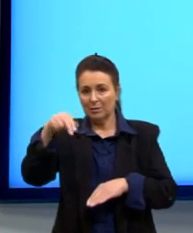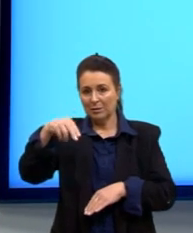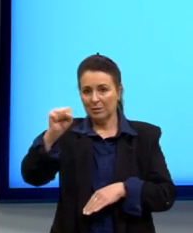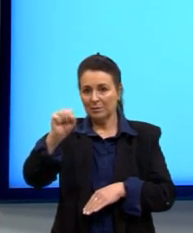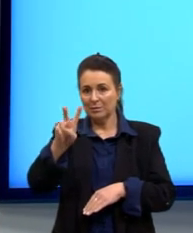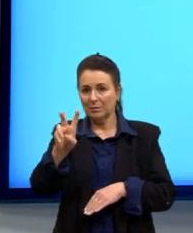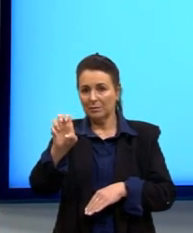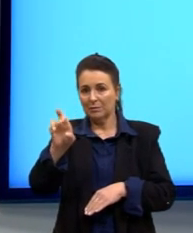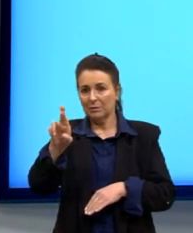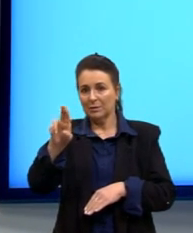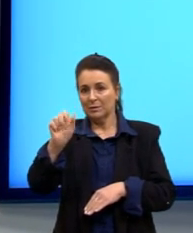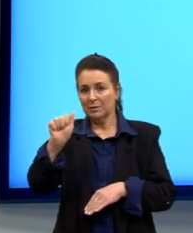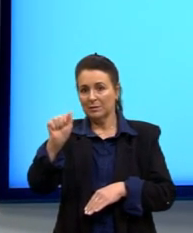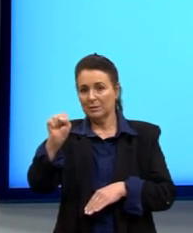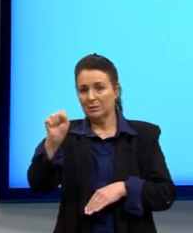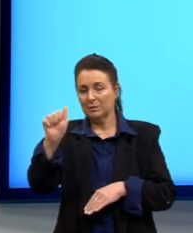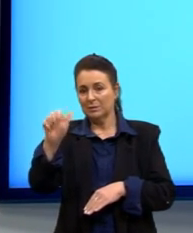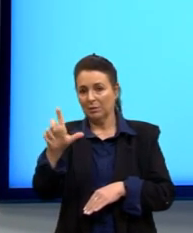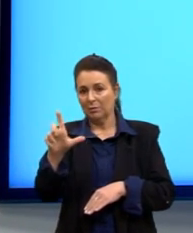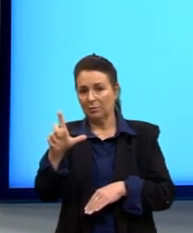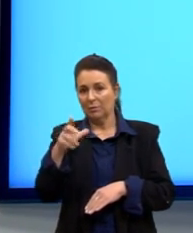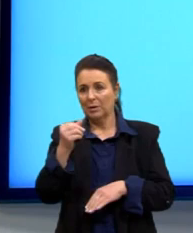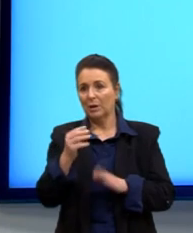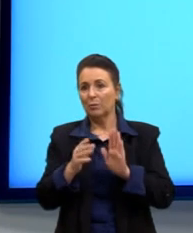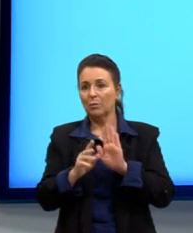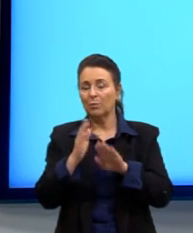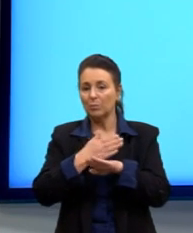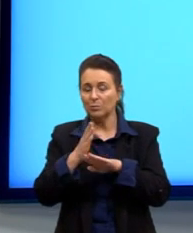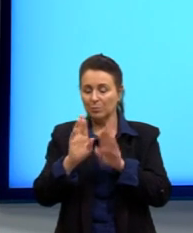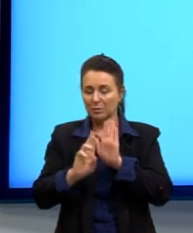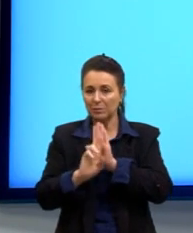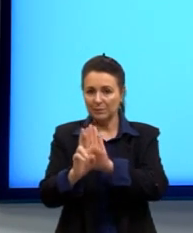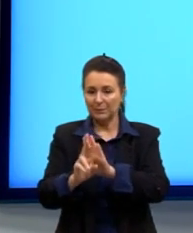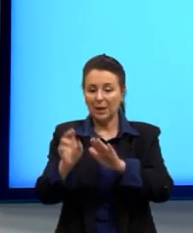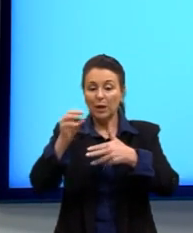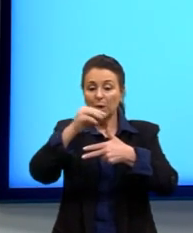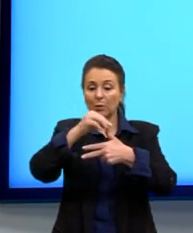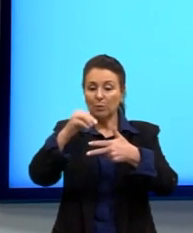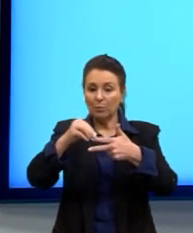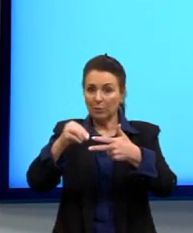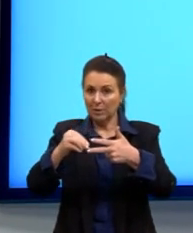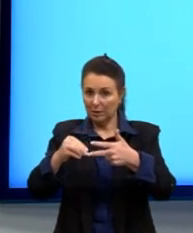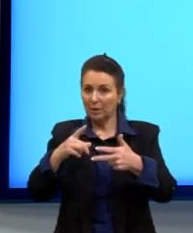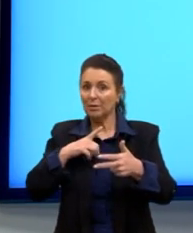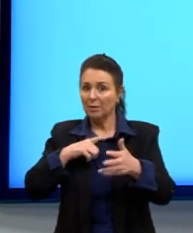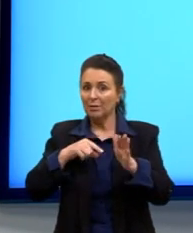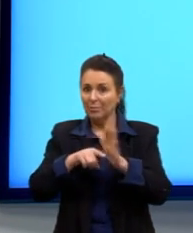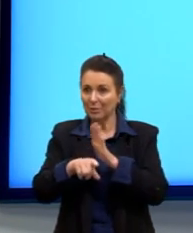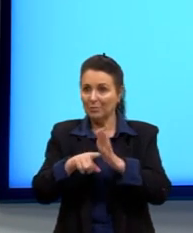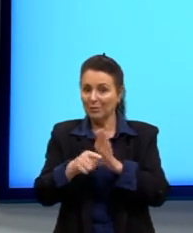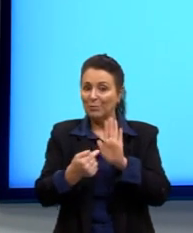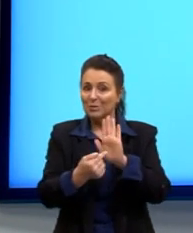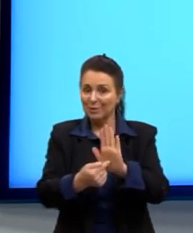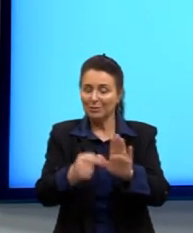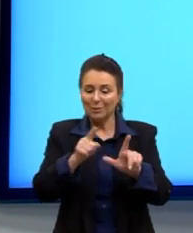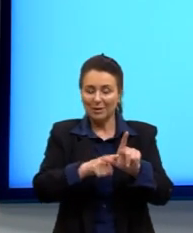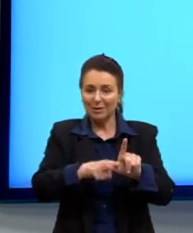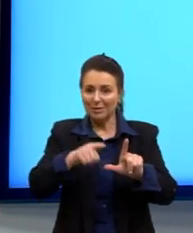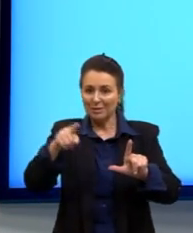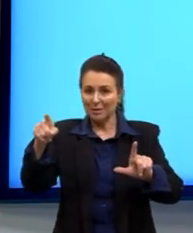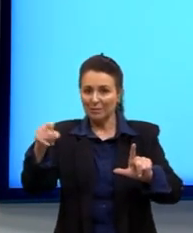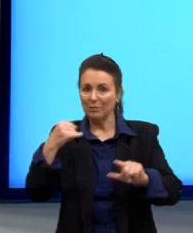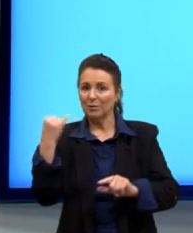Então, é assim que a gente costuma representar. Então, muitas vezes o Enem traz questões que mostram esse gráfico aqui. Então, é importante que você